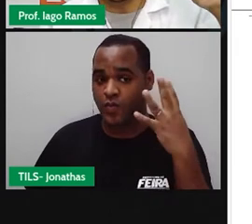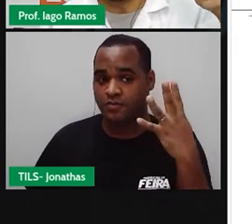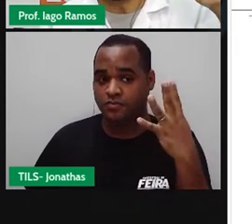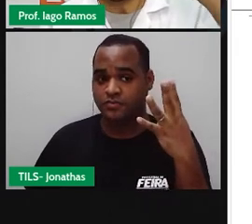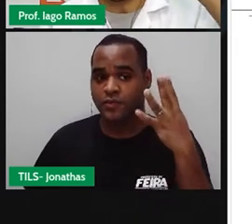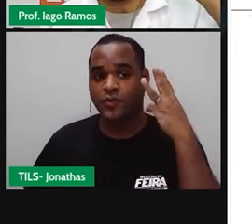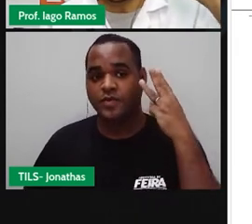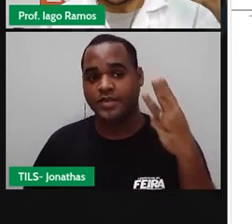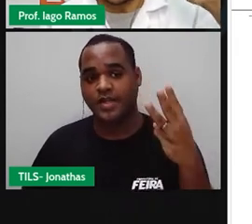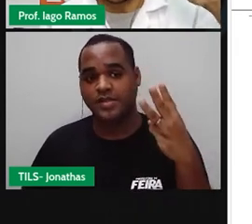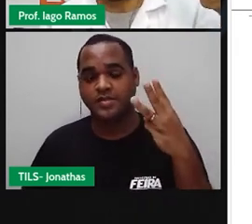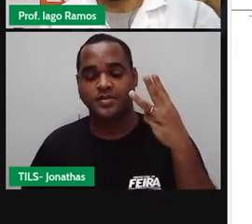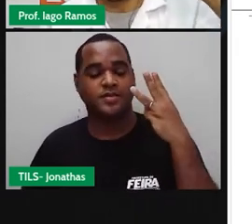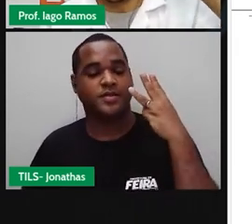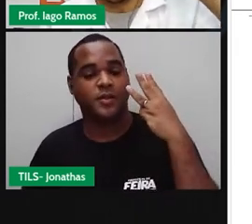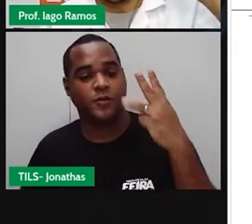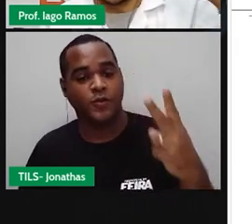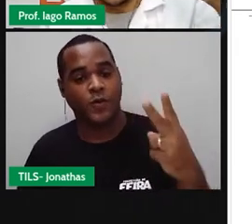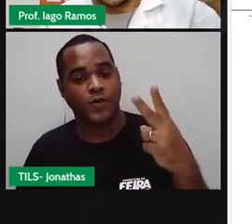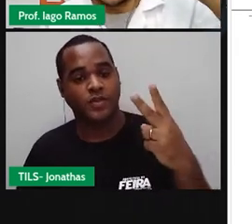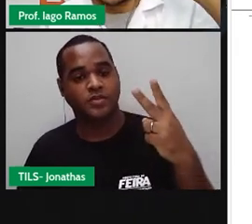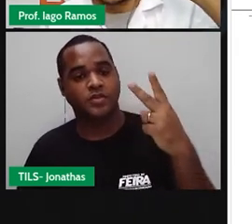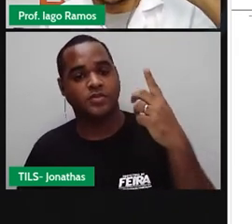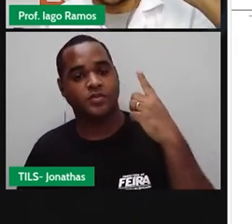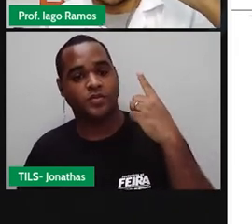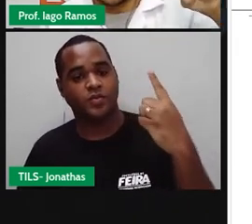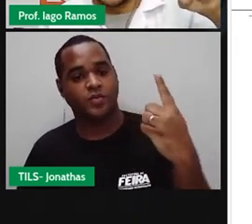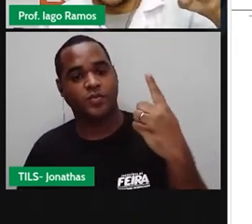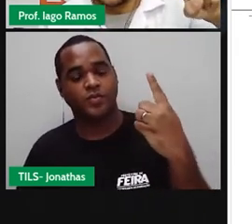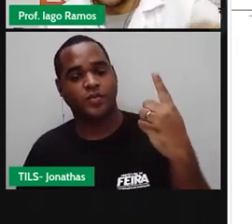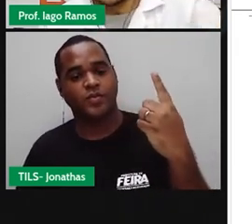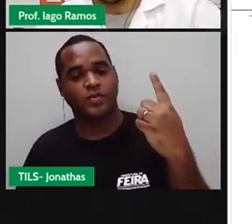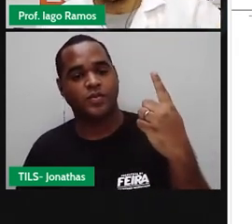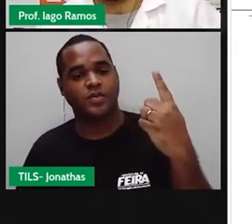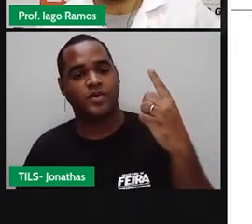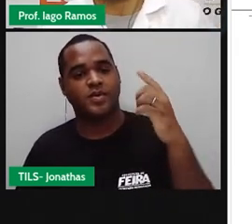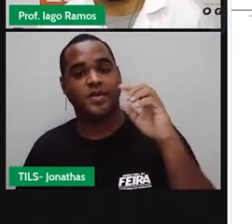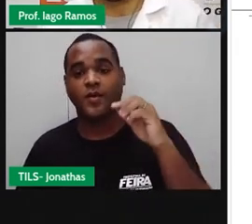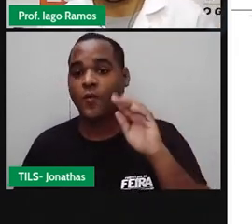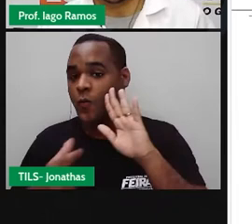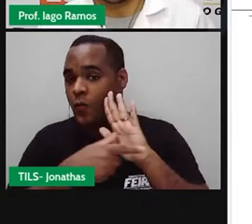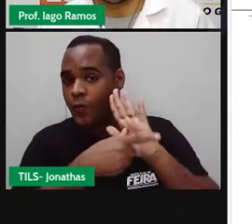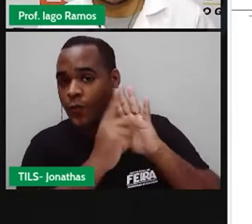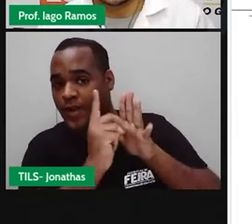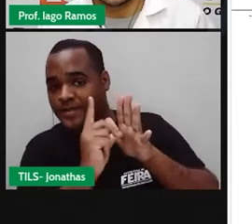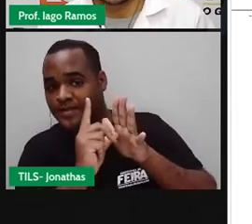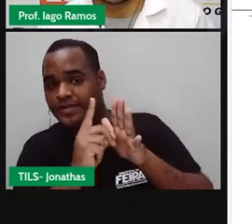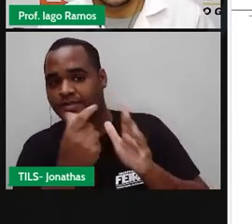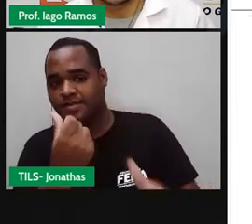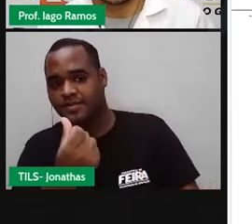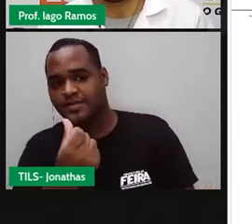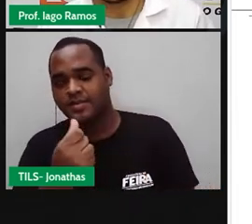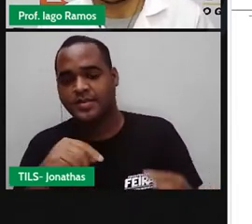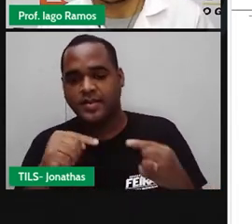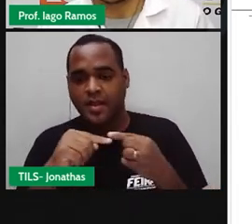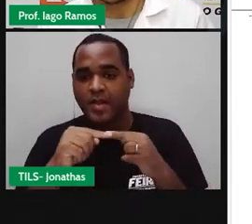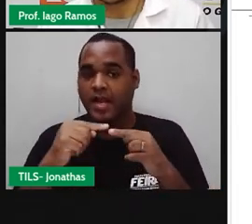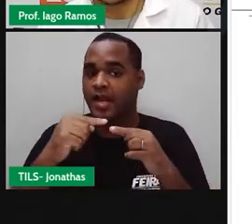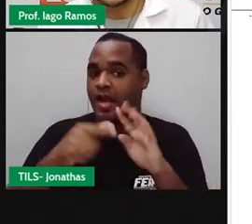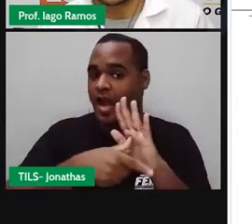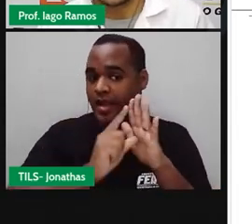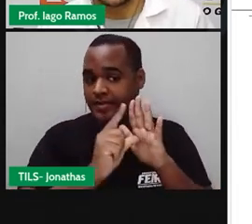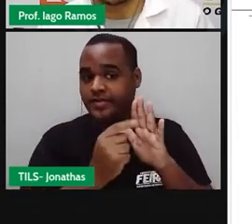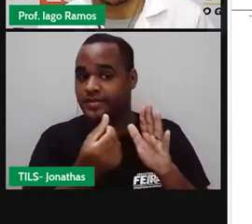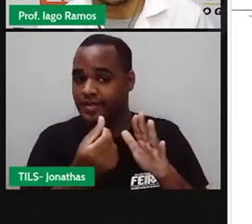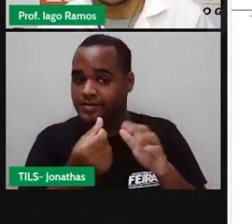quatro, três, dois, um. O antecessor do seis é quem vem antes